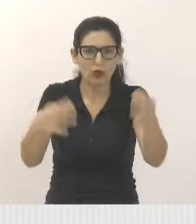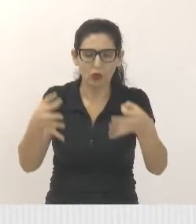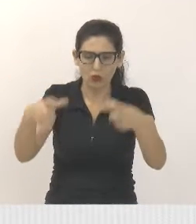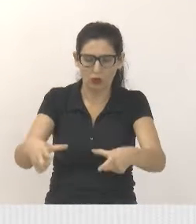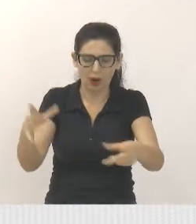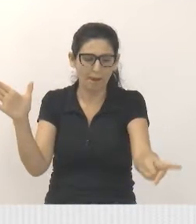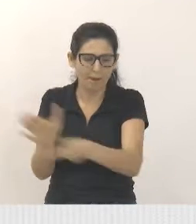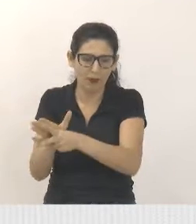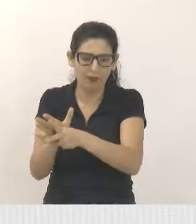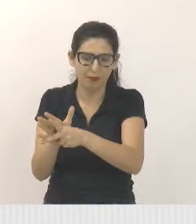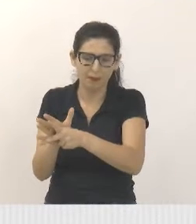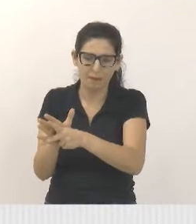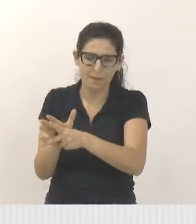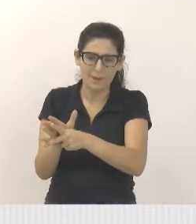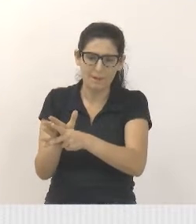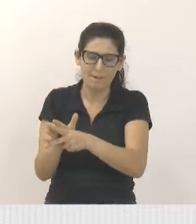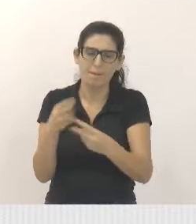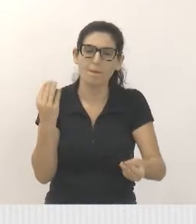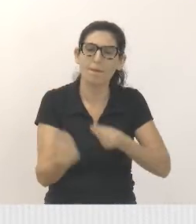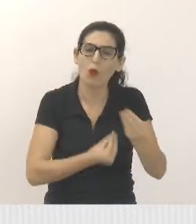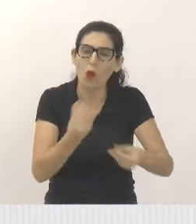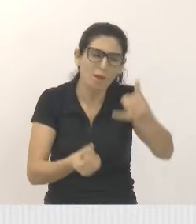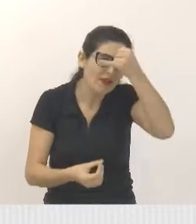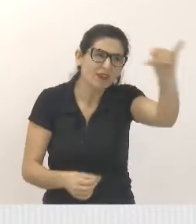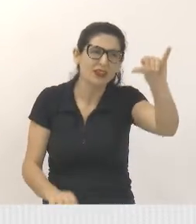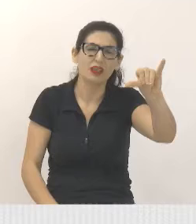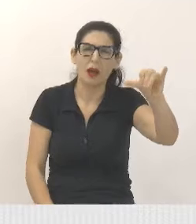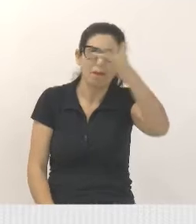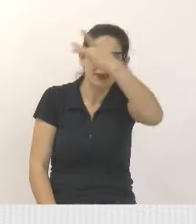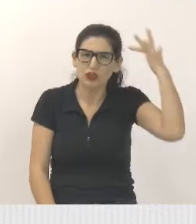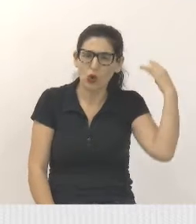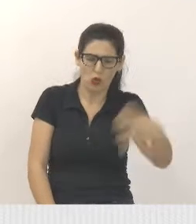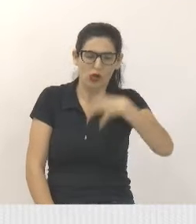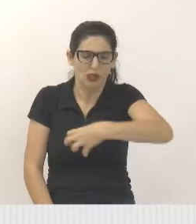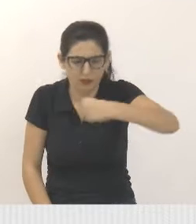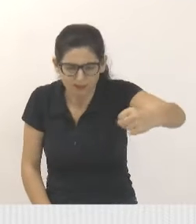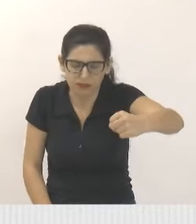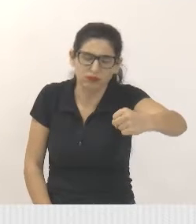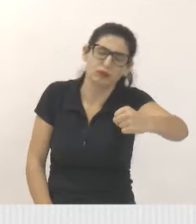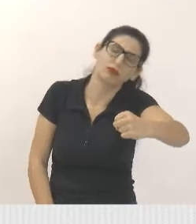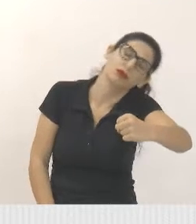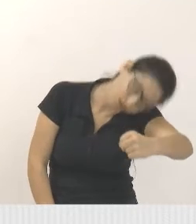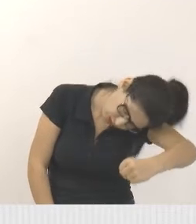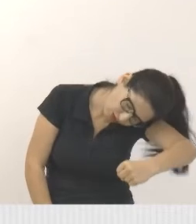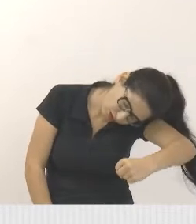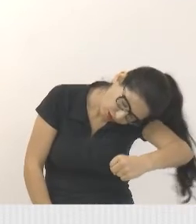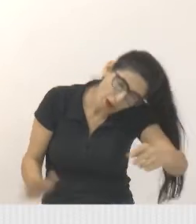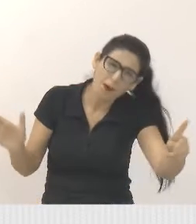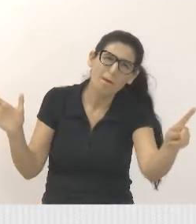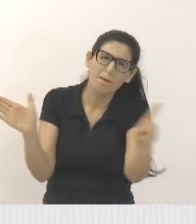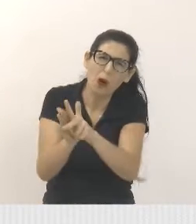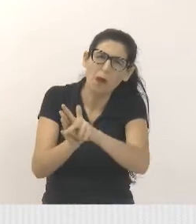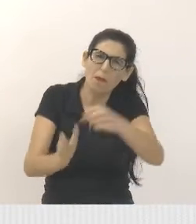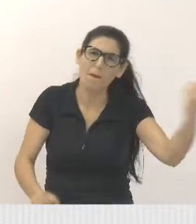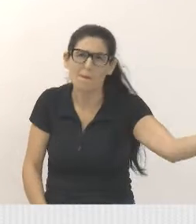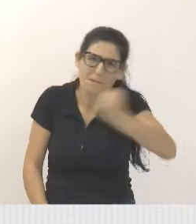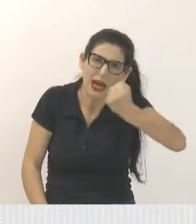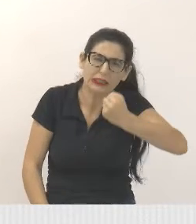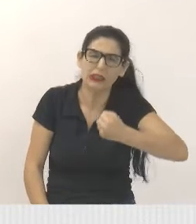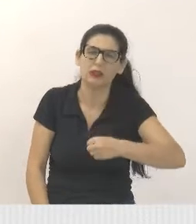quero coibir o número de suicídios e o número de pacientes cada vez